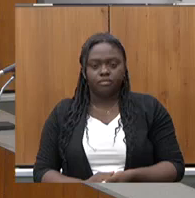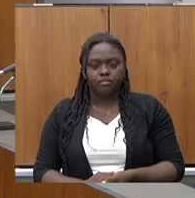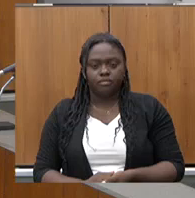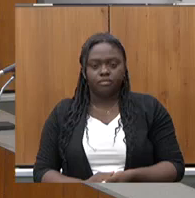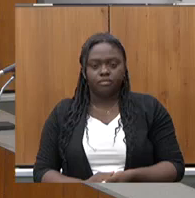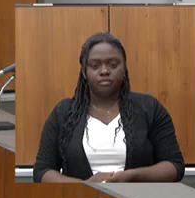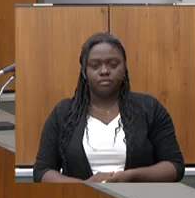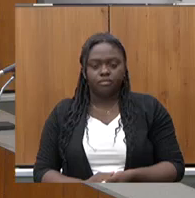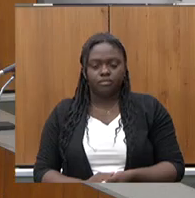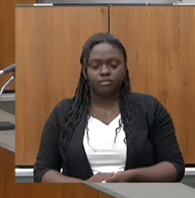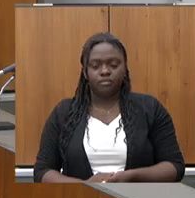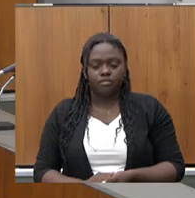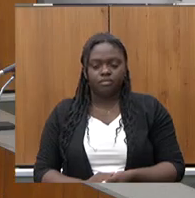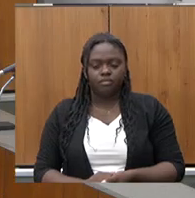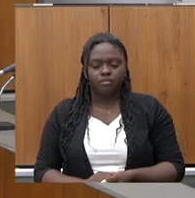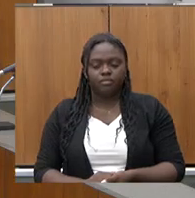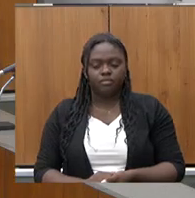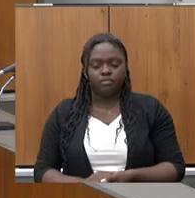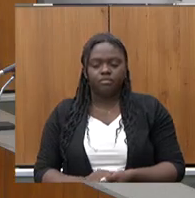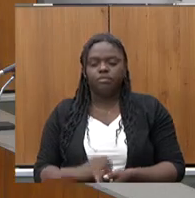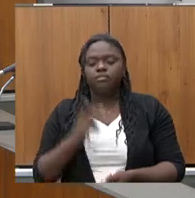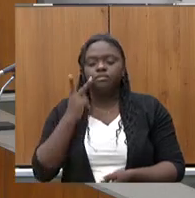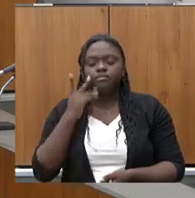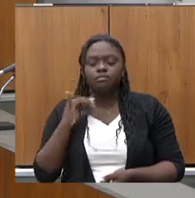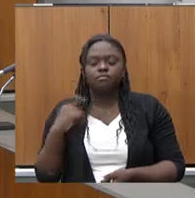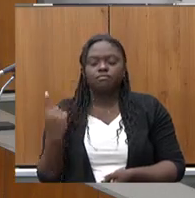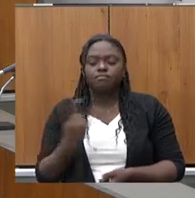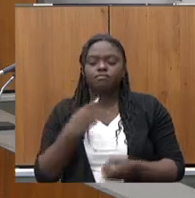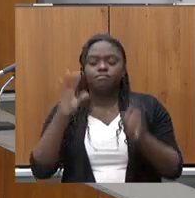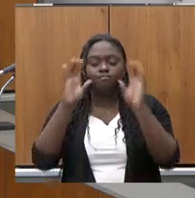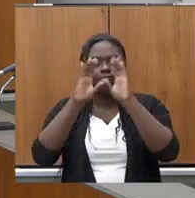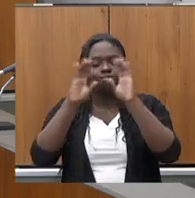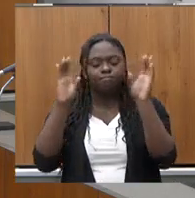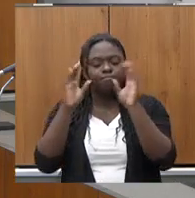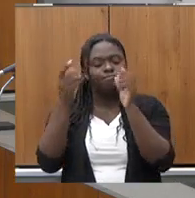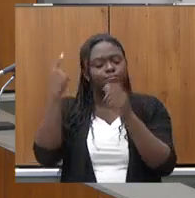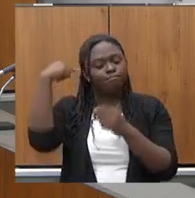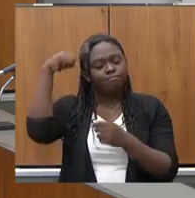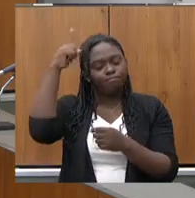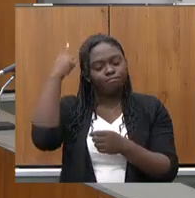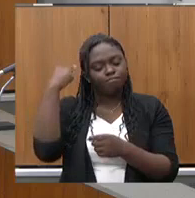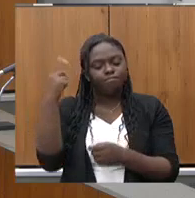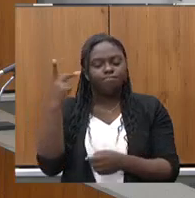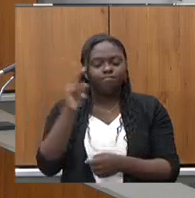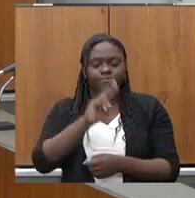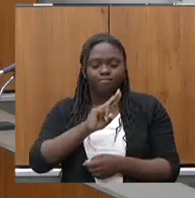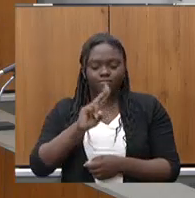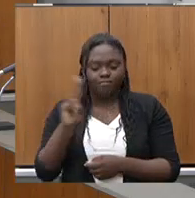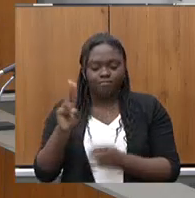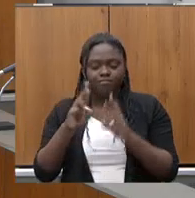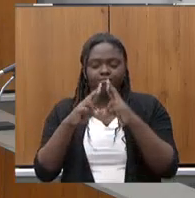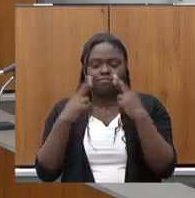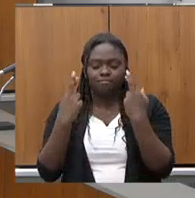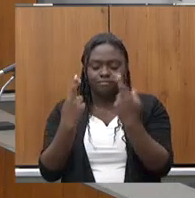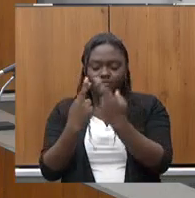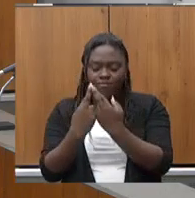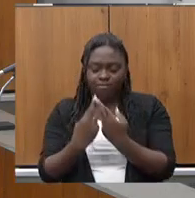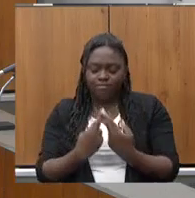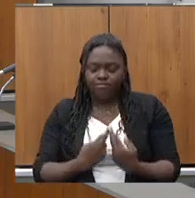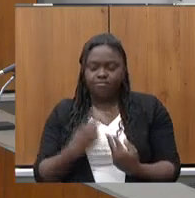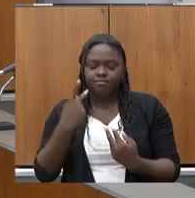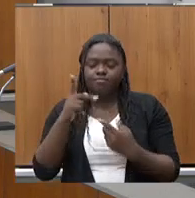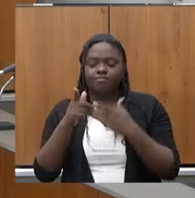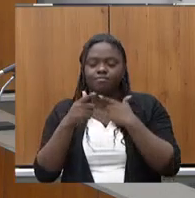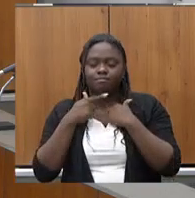Pai nosso que estás no céu, santificado seja o vosso nome, venha a nós o vosso reino, seja feita a vossa vontade,